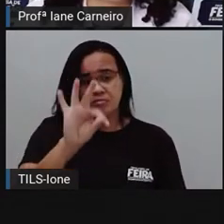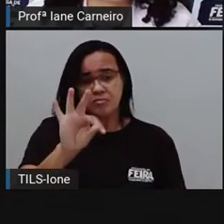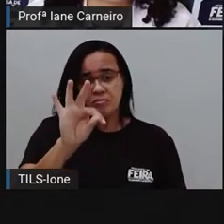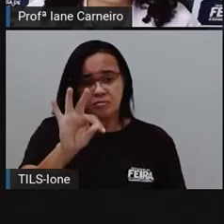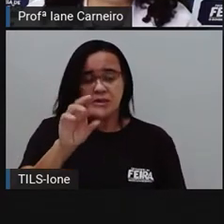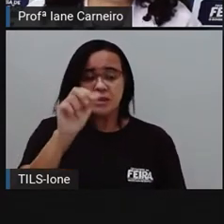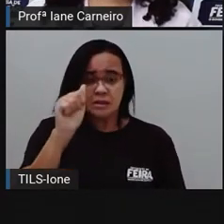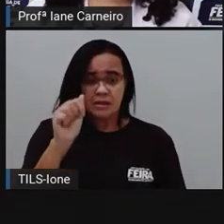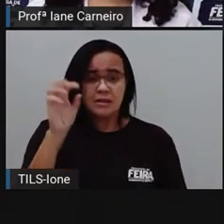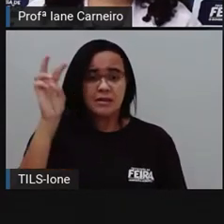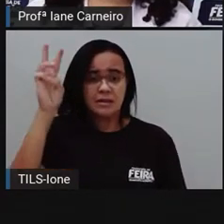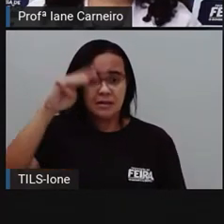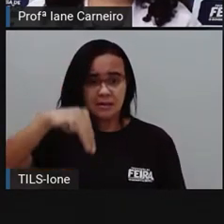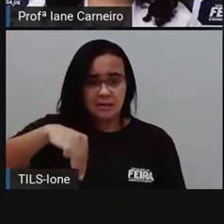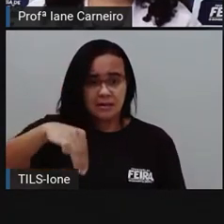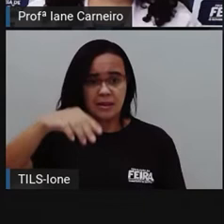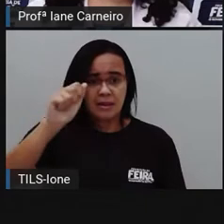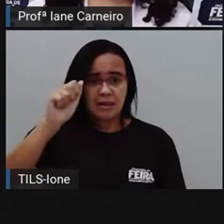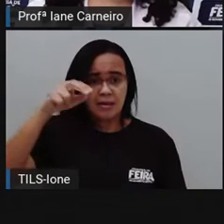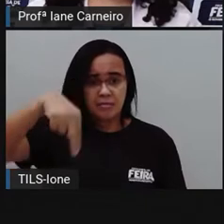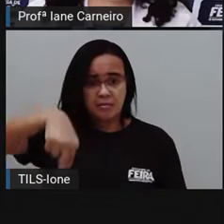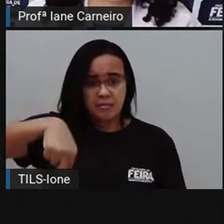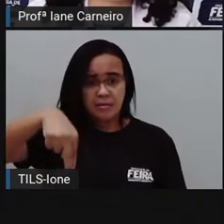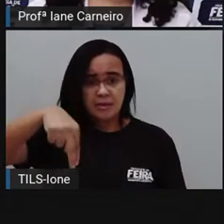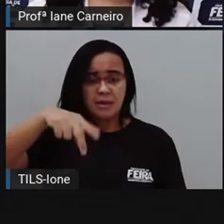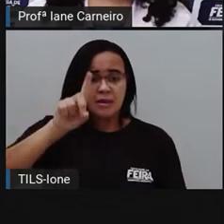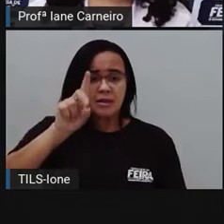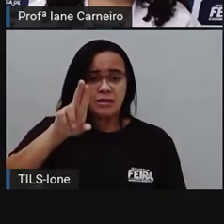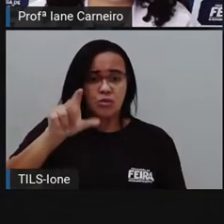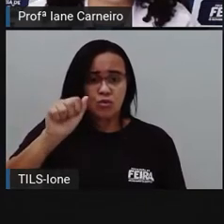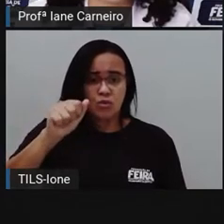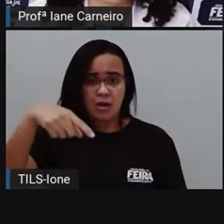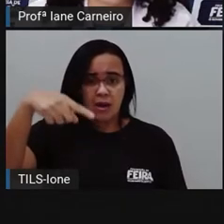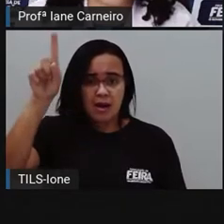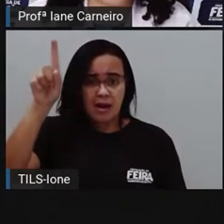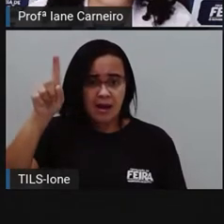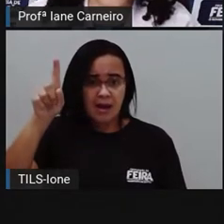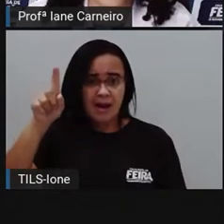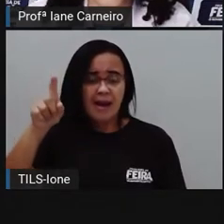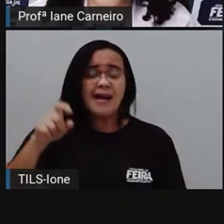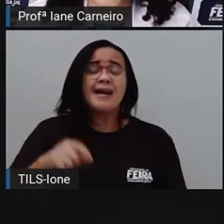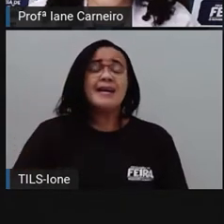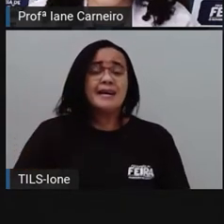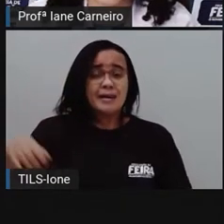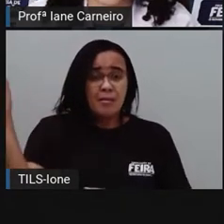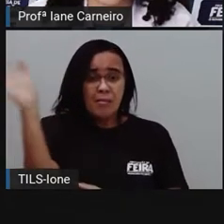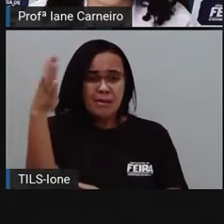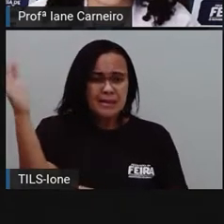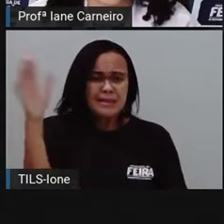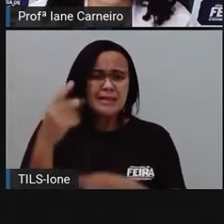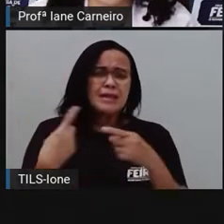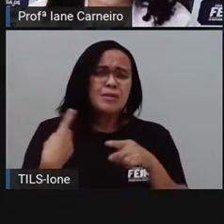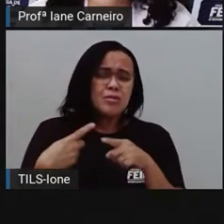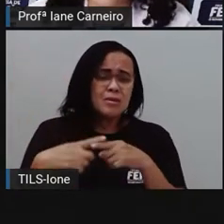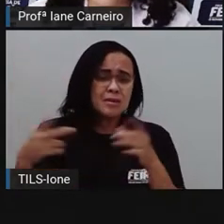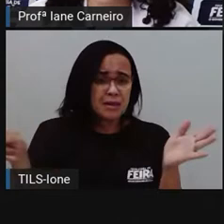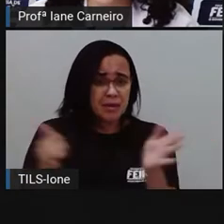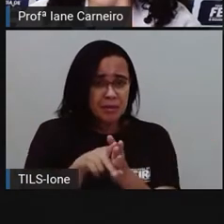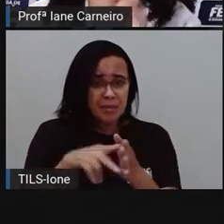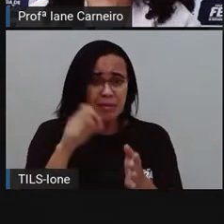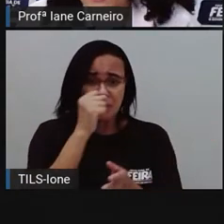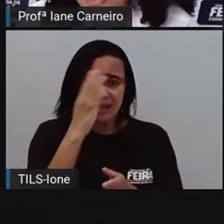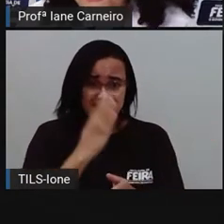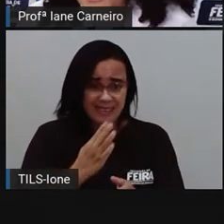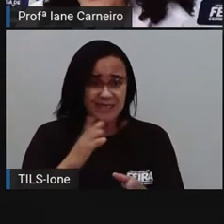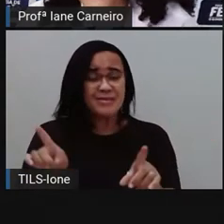o cachorro, mas nenhum bicho desse mundo pode ser confundido com o tamanduá. Olha ele aqui. Olha o tamanho da língua,